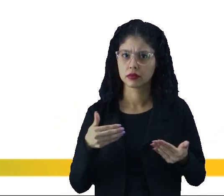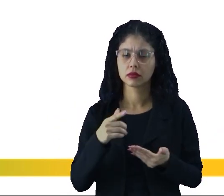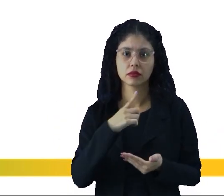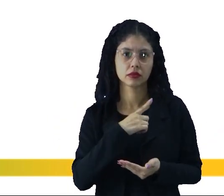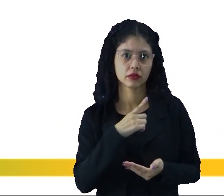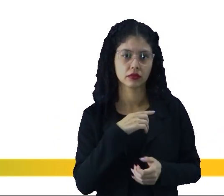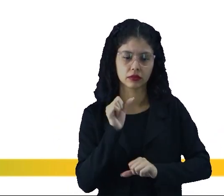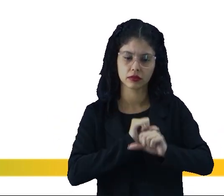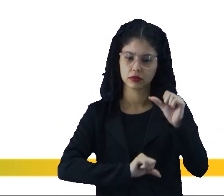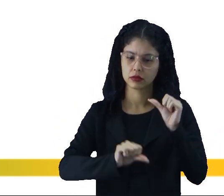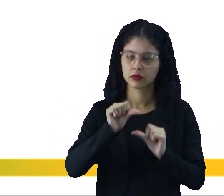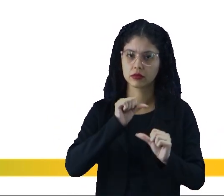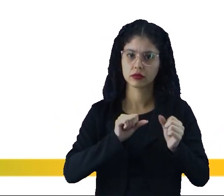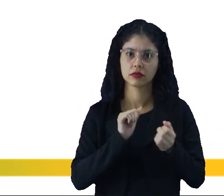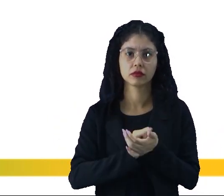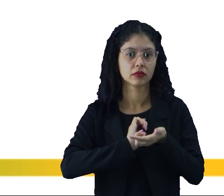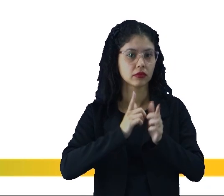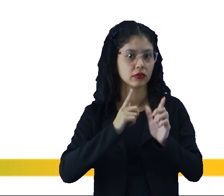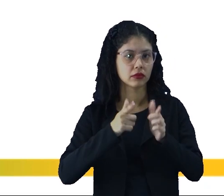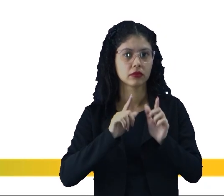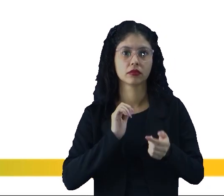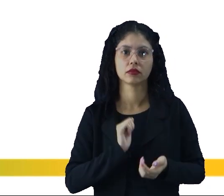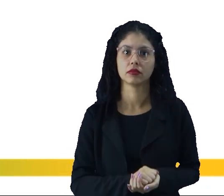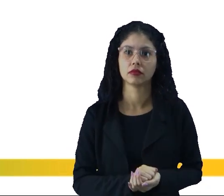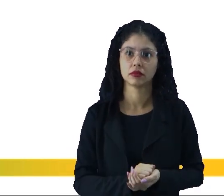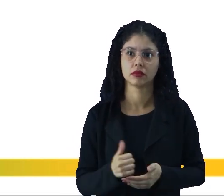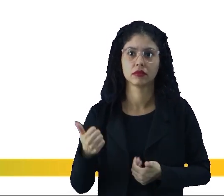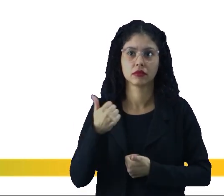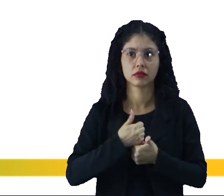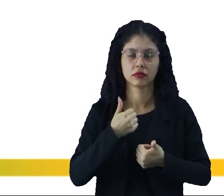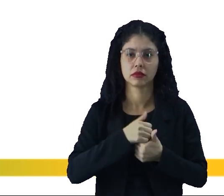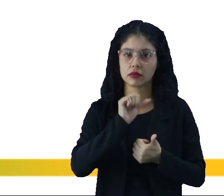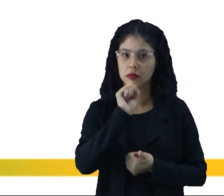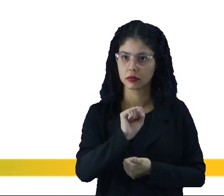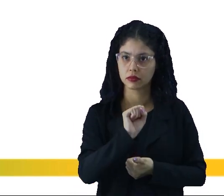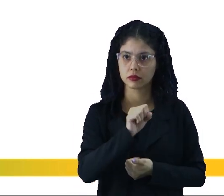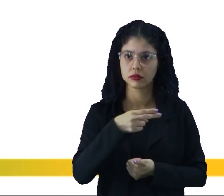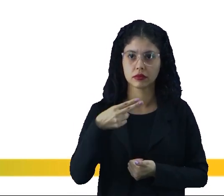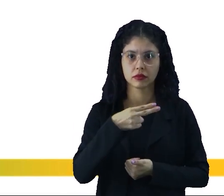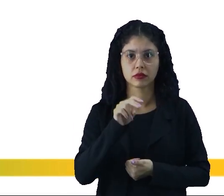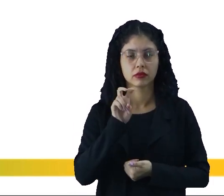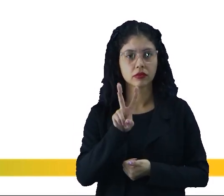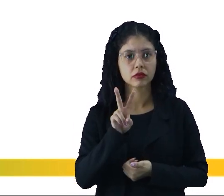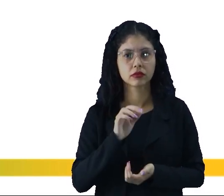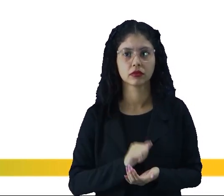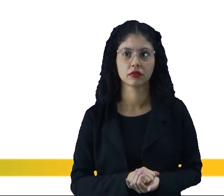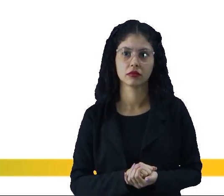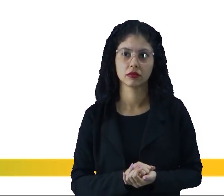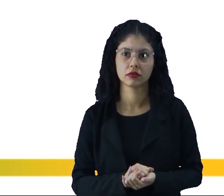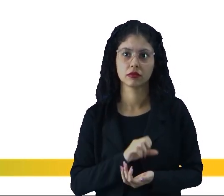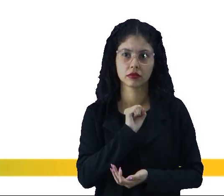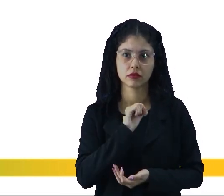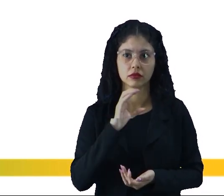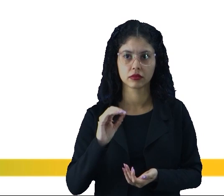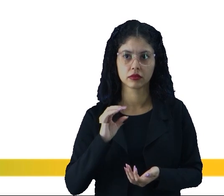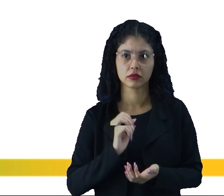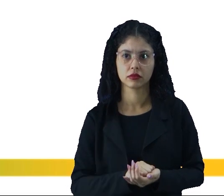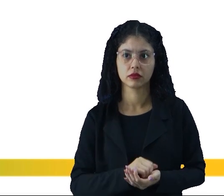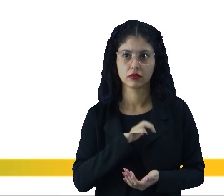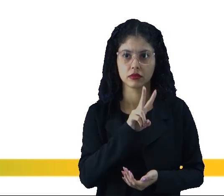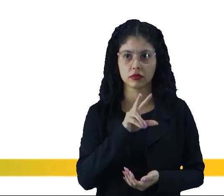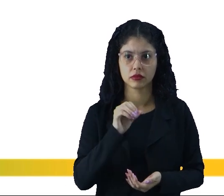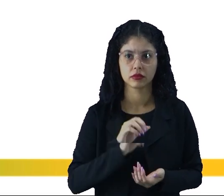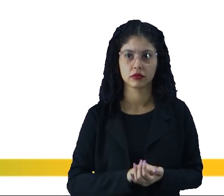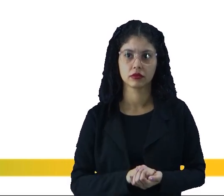nós trocamos novamente as letras. No lugar do S vocês colocaram o V. No lugar do S0 está o